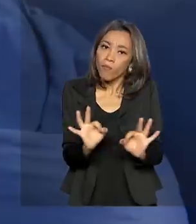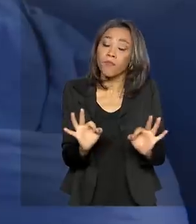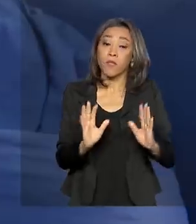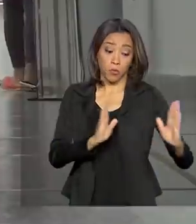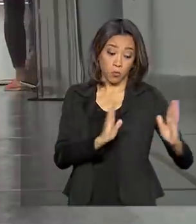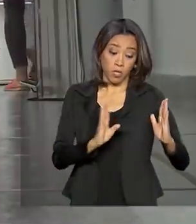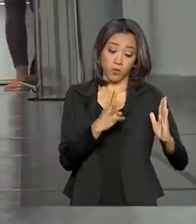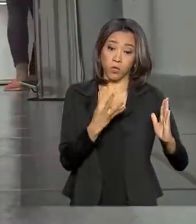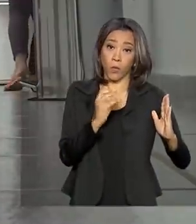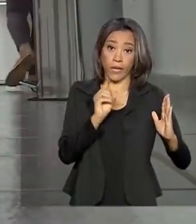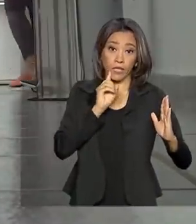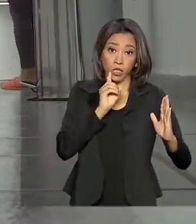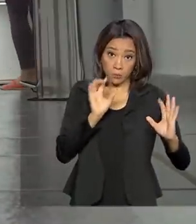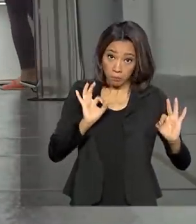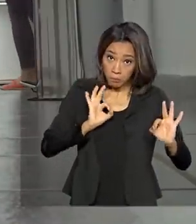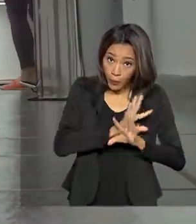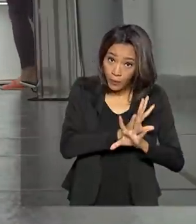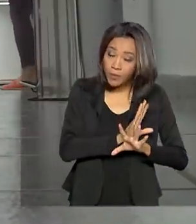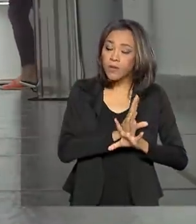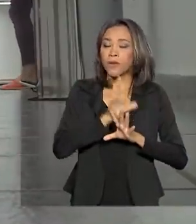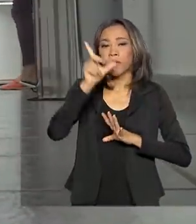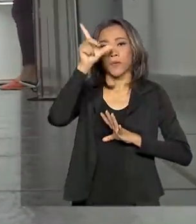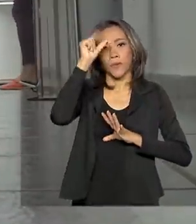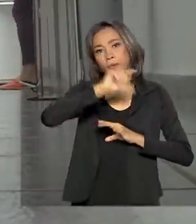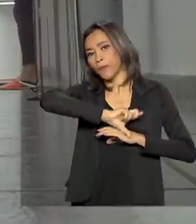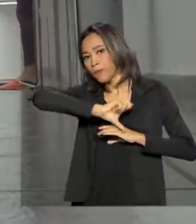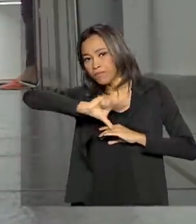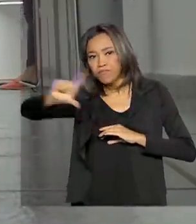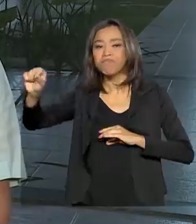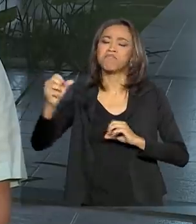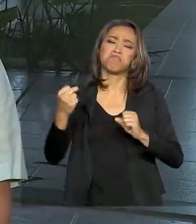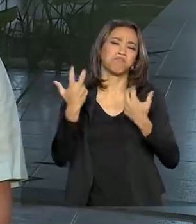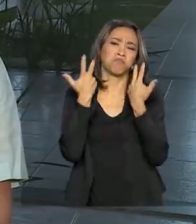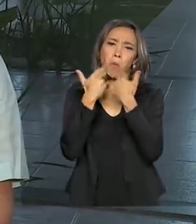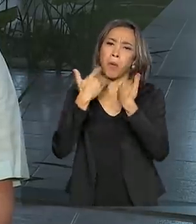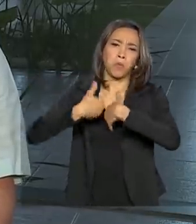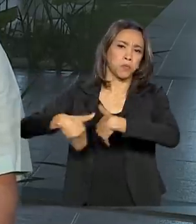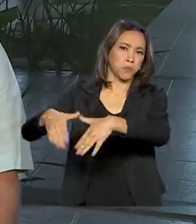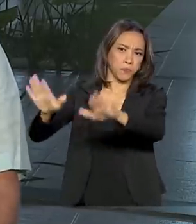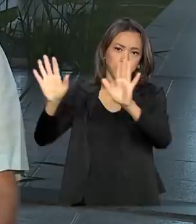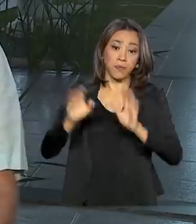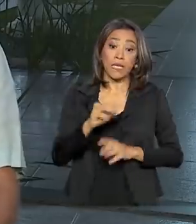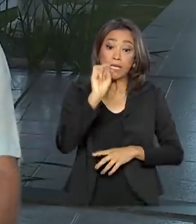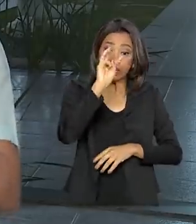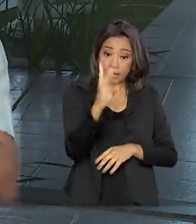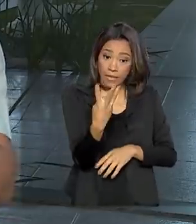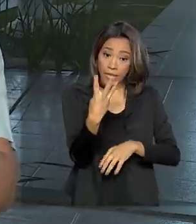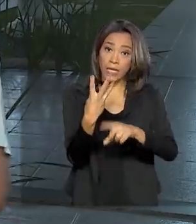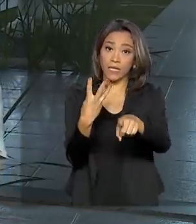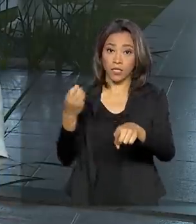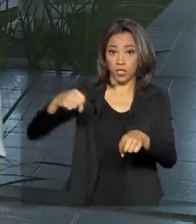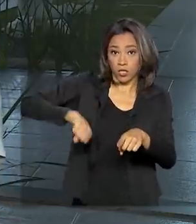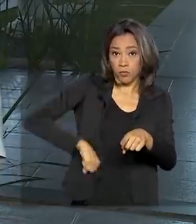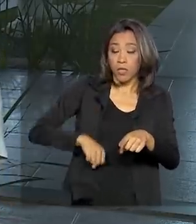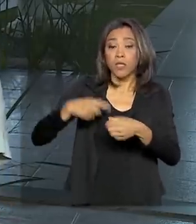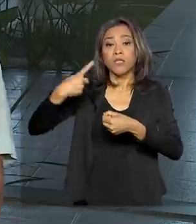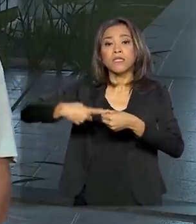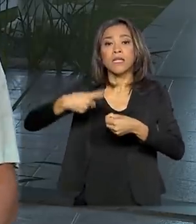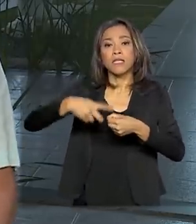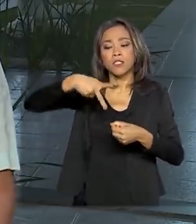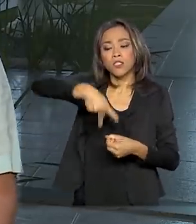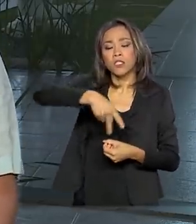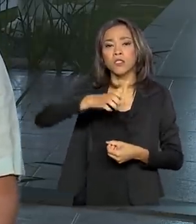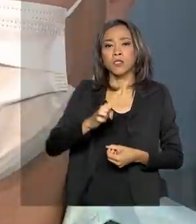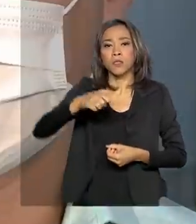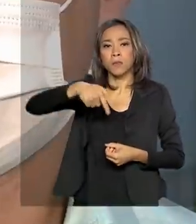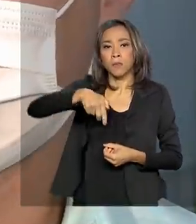quarentena, os brasileiros estarão livres para seguirem suas rotinas. Três diplomatas brasileiros que vivem em Pequim, na China, e